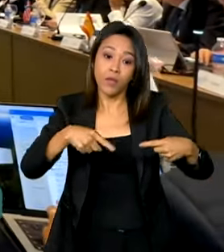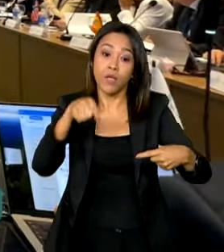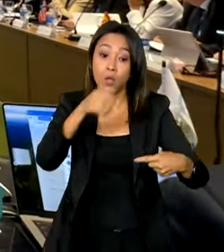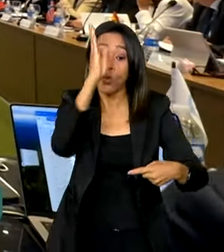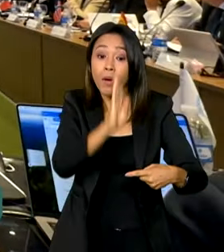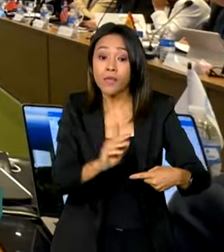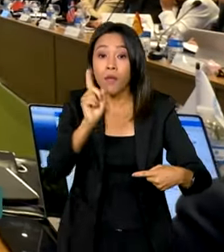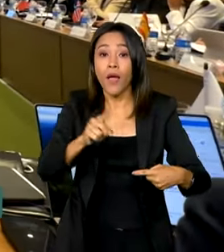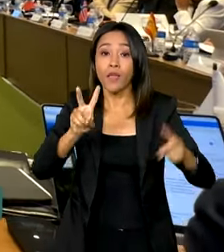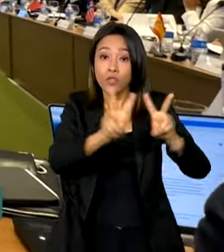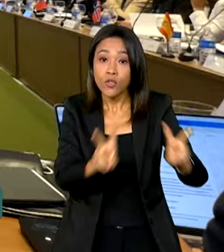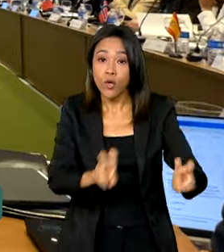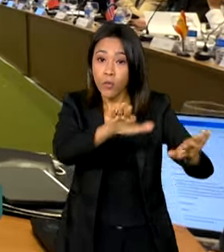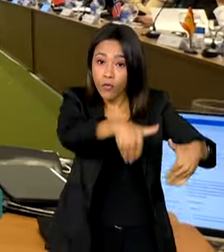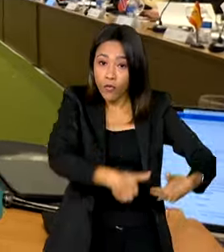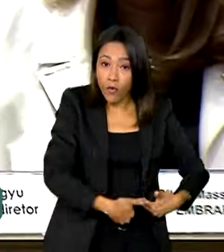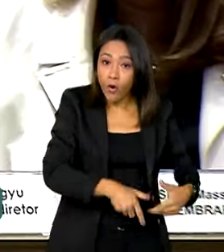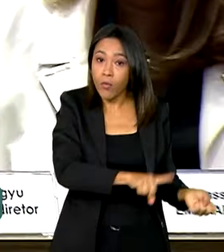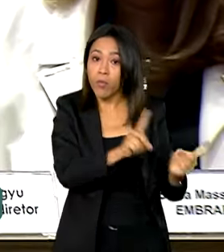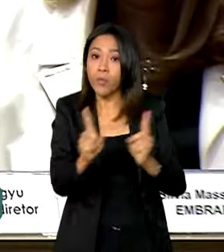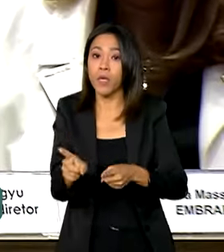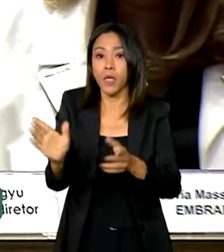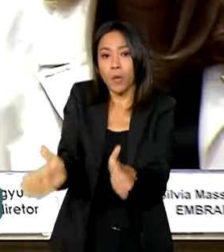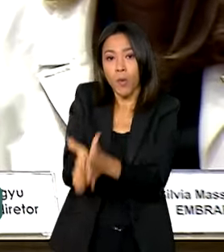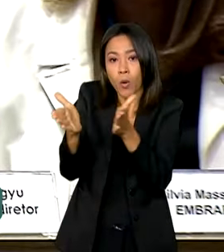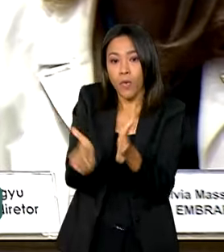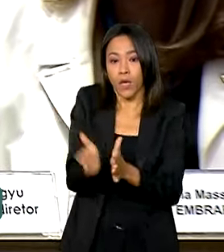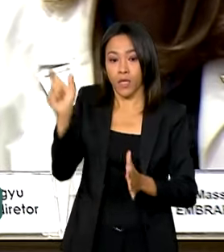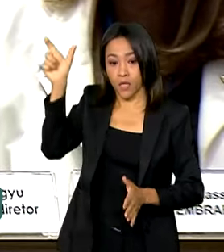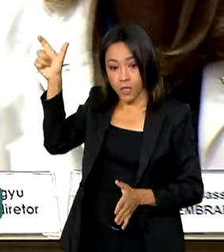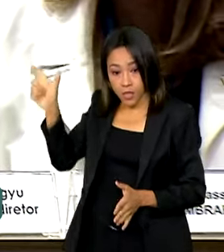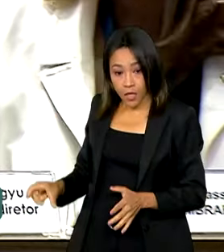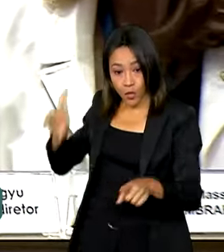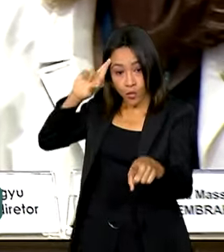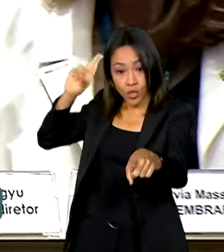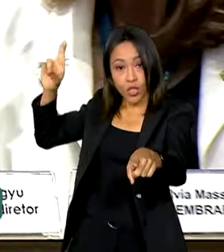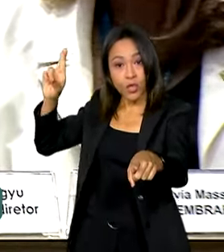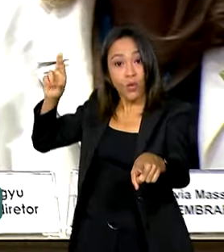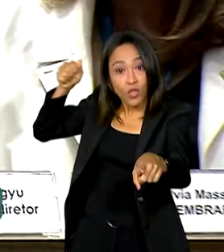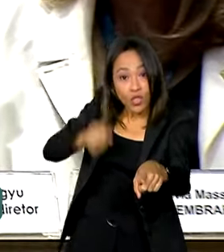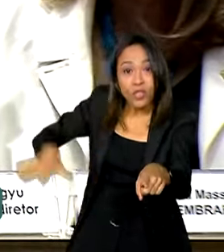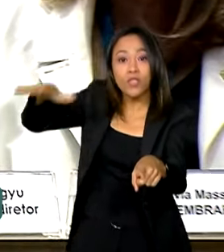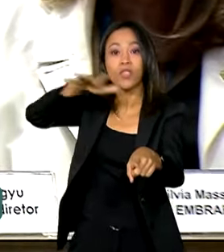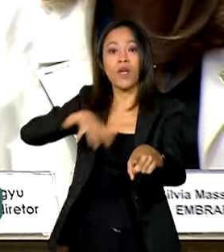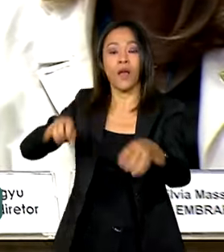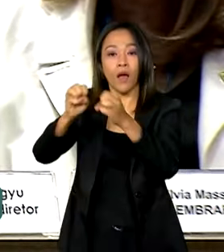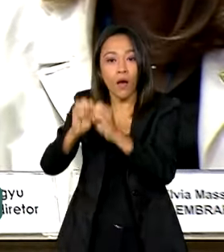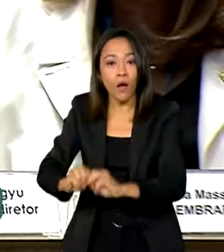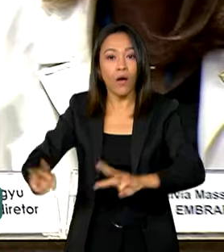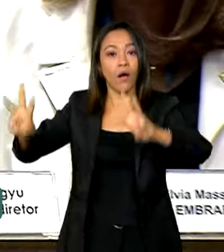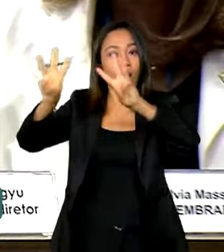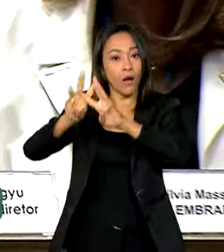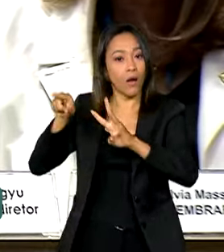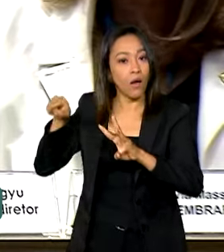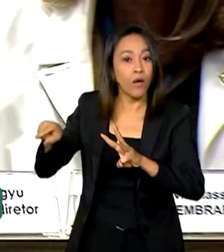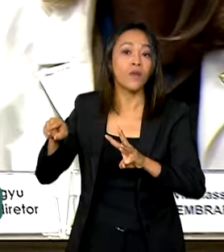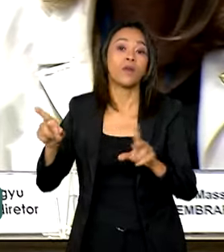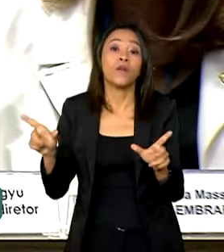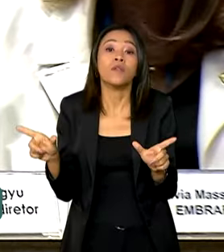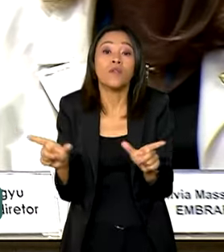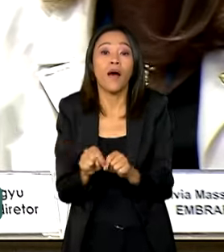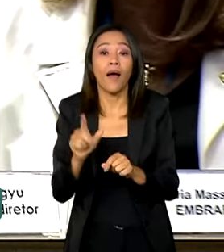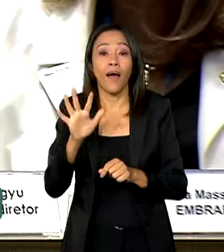é o combate à fome e à pobreza. O diretor-geral da Organização das Nações Unidas para a Alimentação e Agricultura,